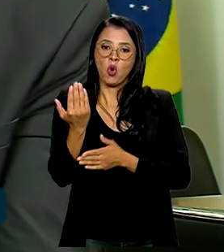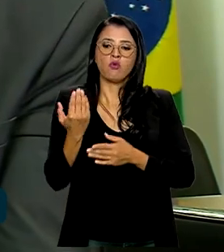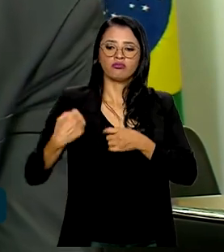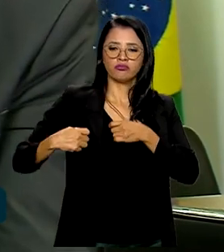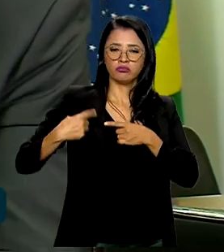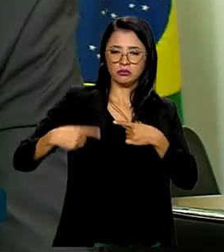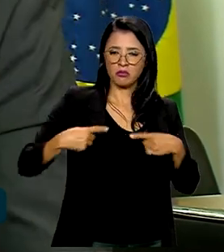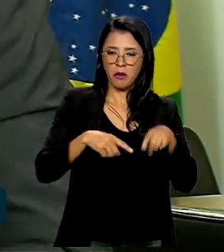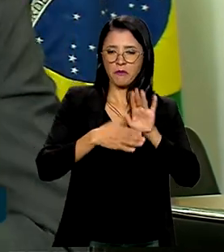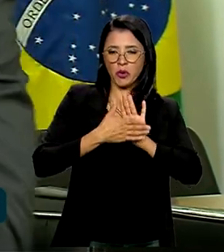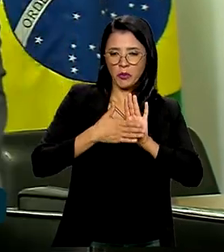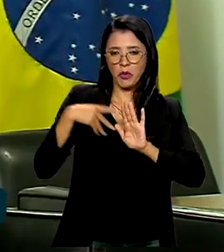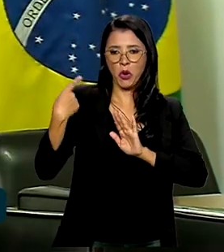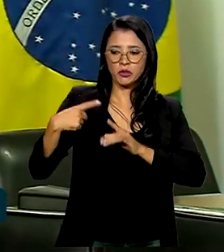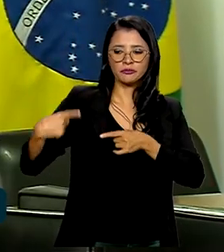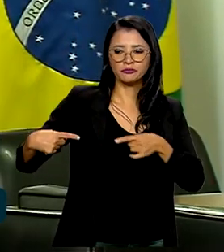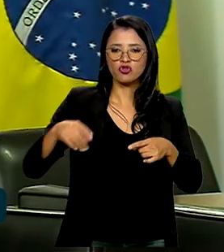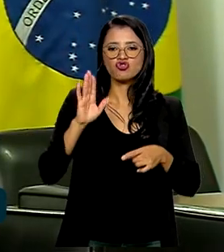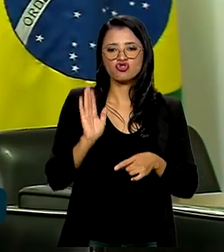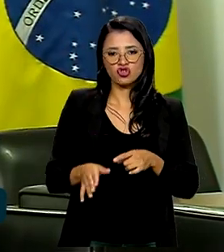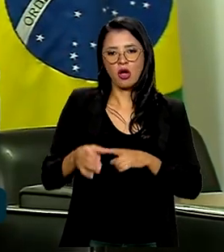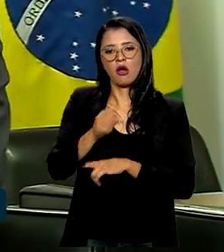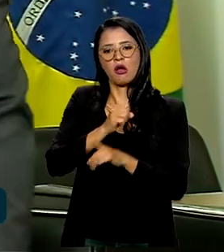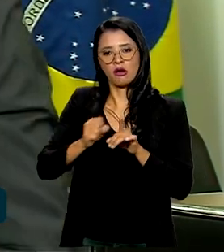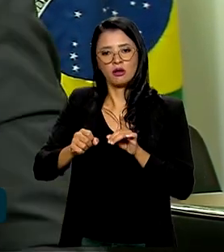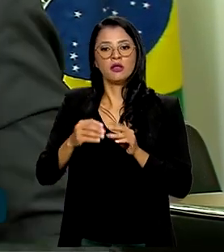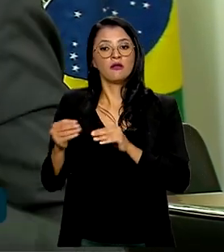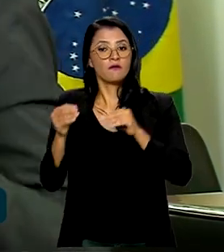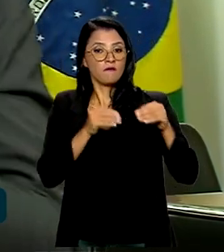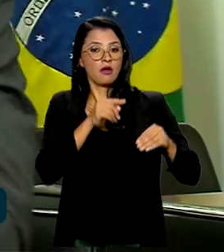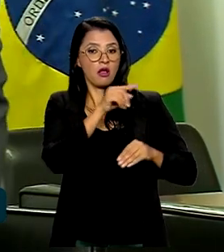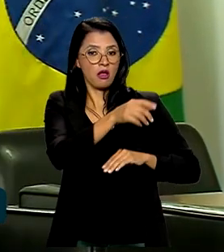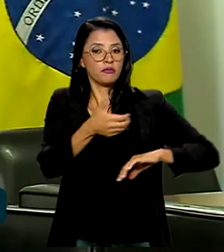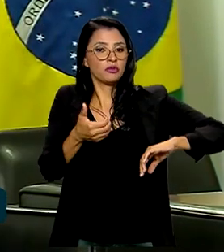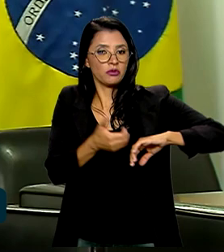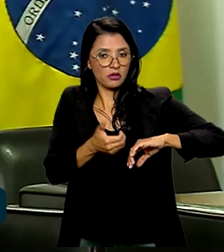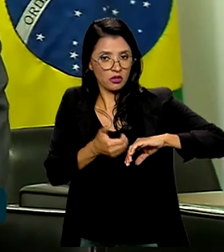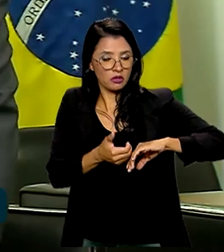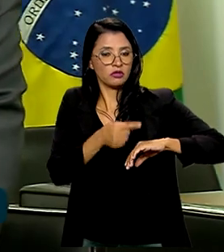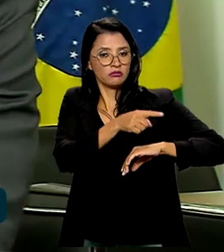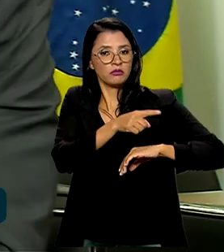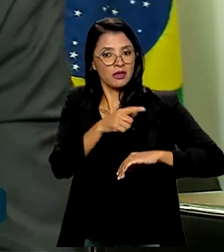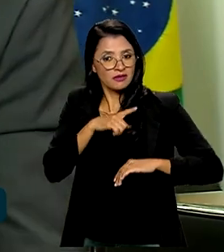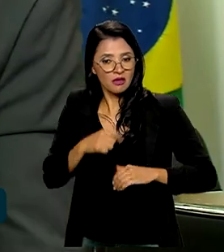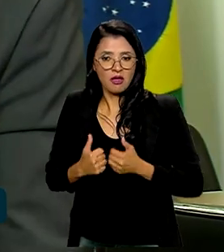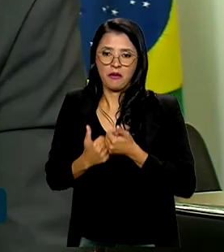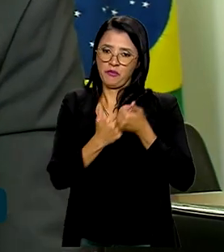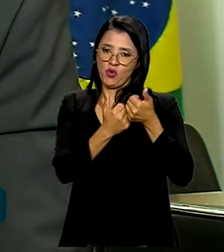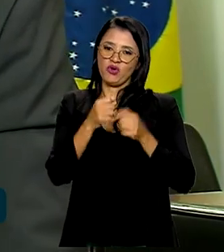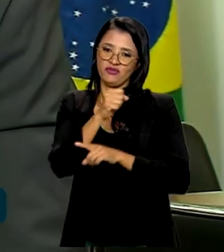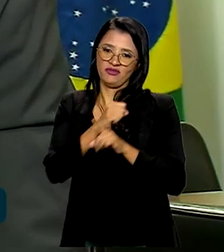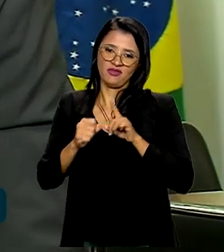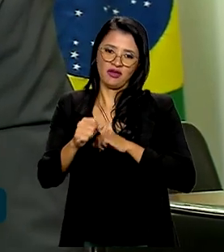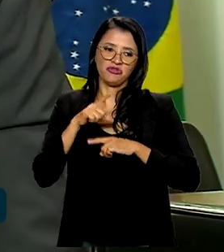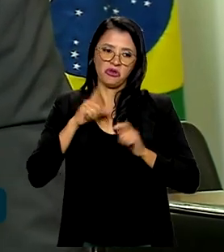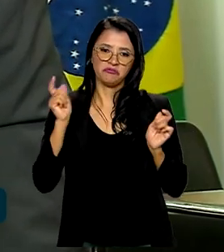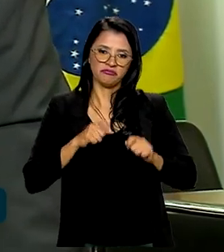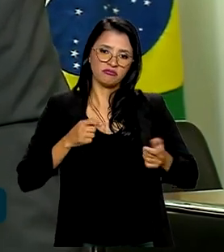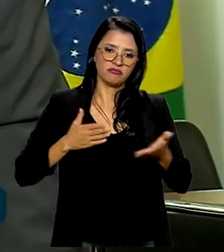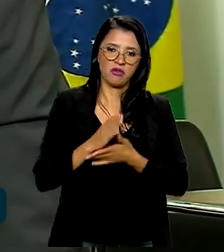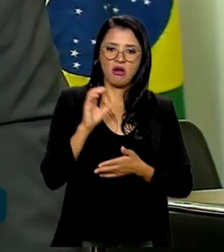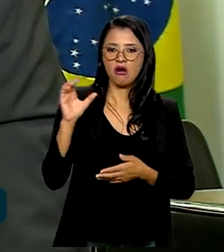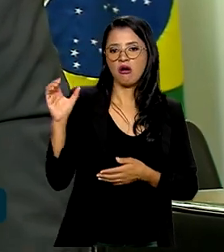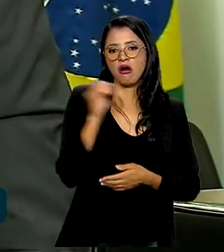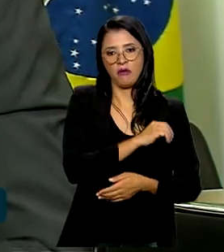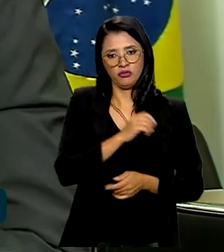dialogada com a sociedade, vai para o Congresso dessa forma e você tem muito mais apoio, inclusive, sociedade, para que ela seja aprovada o mais rápido